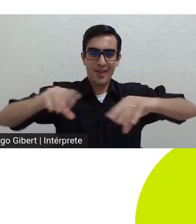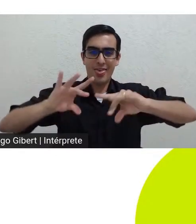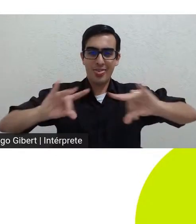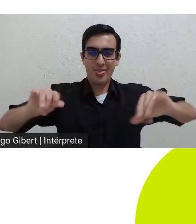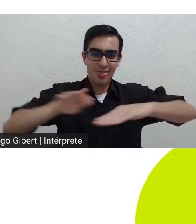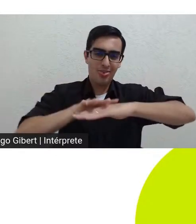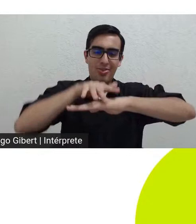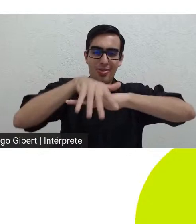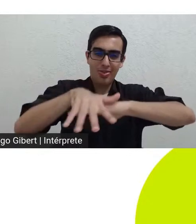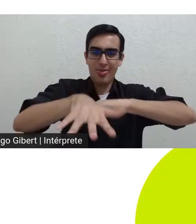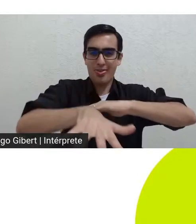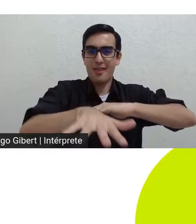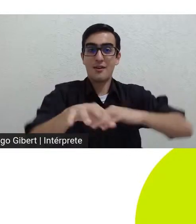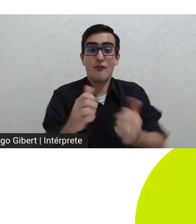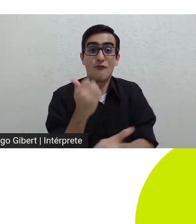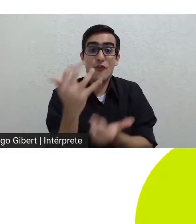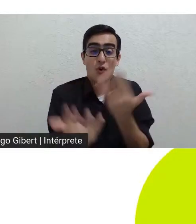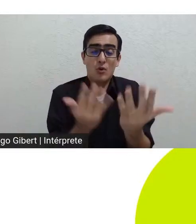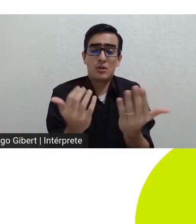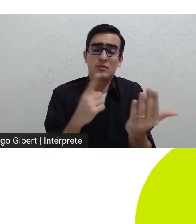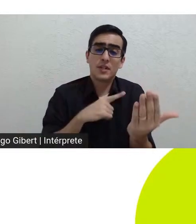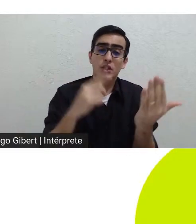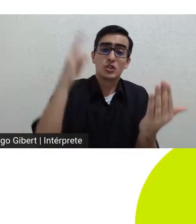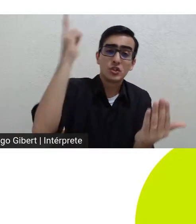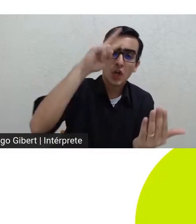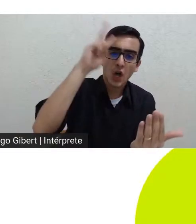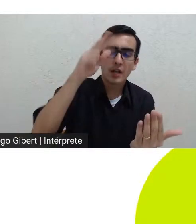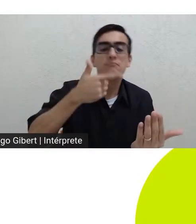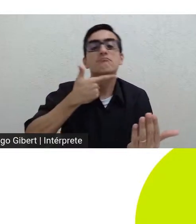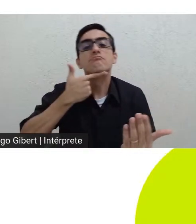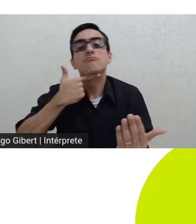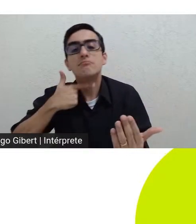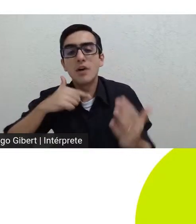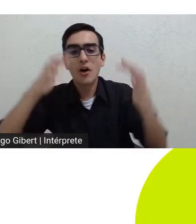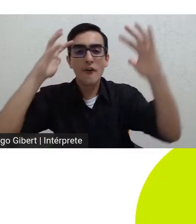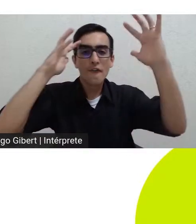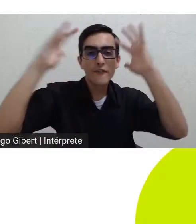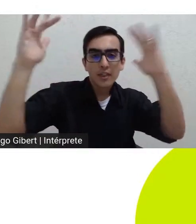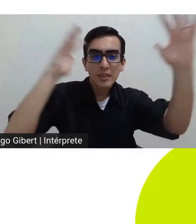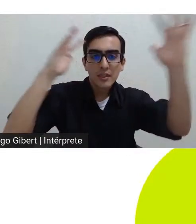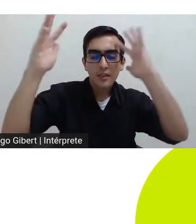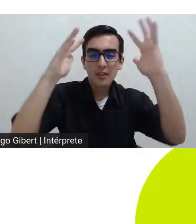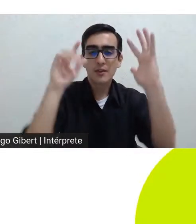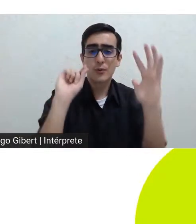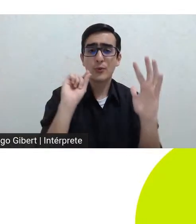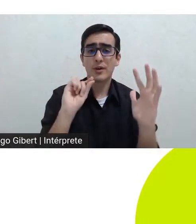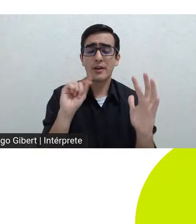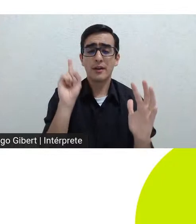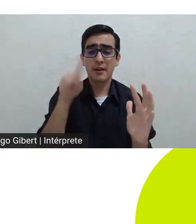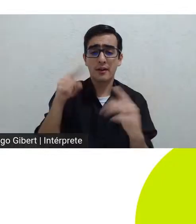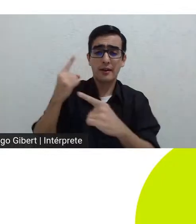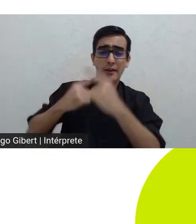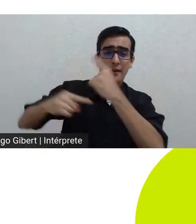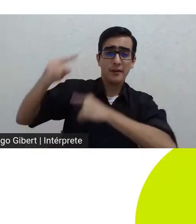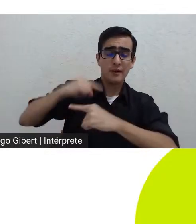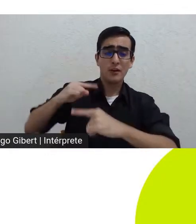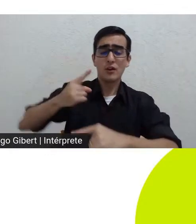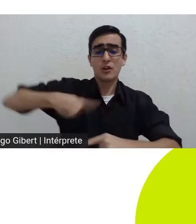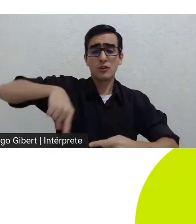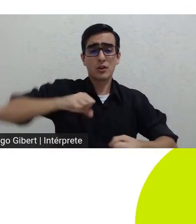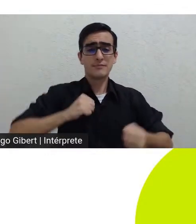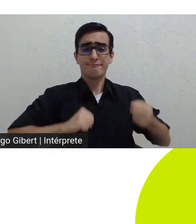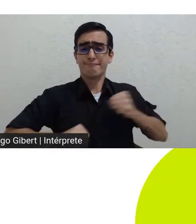o desejo a fantasia fonte e origem da nossa mais fervorosa angústia